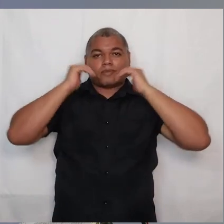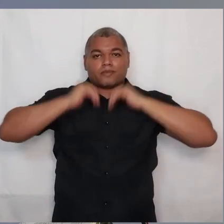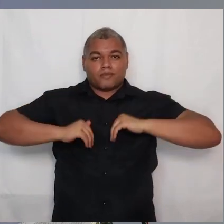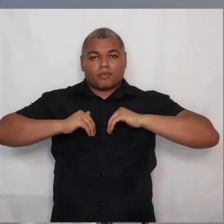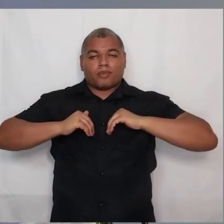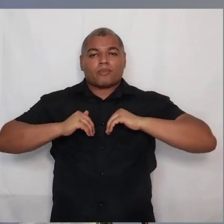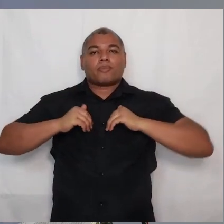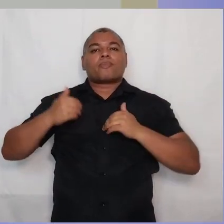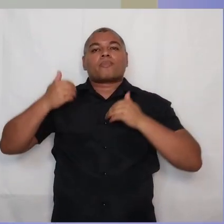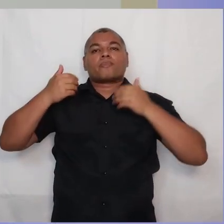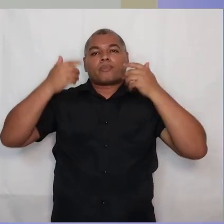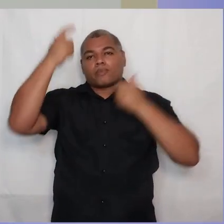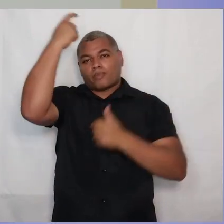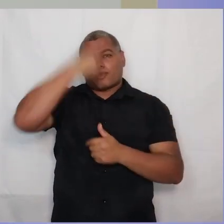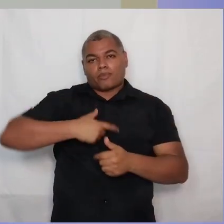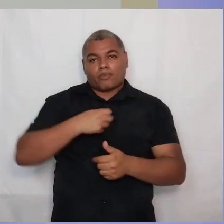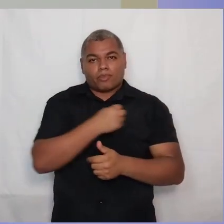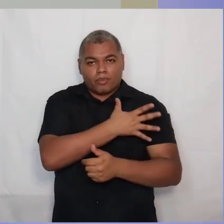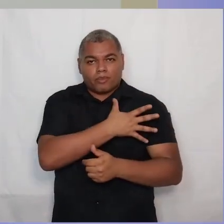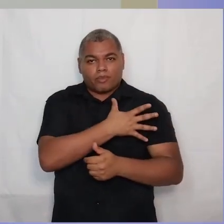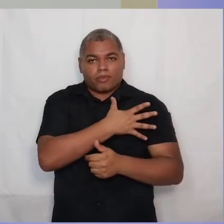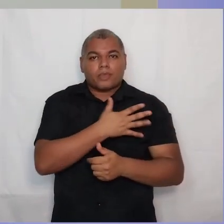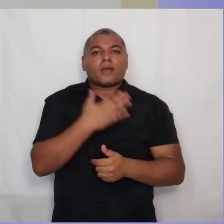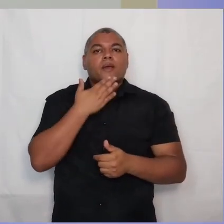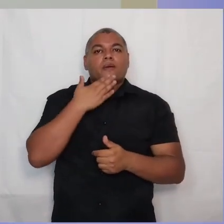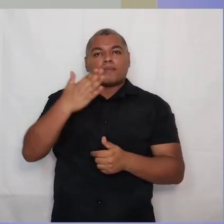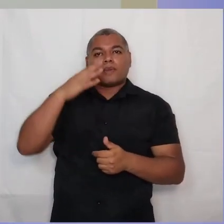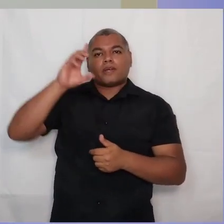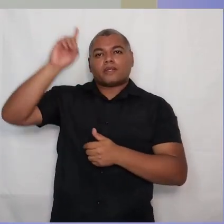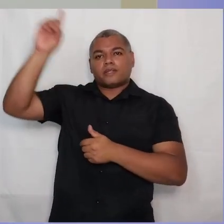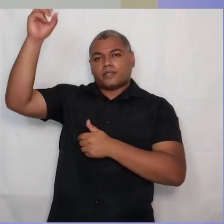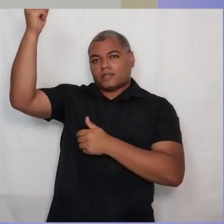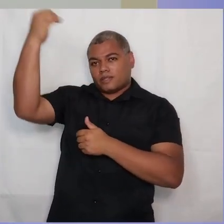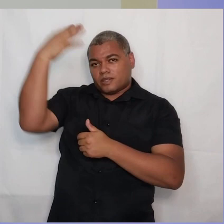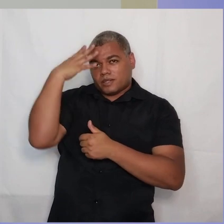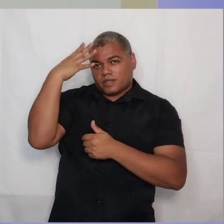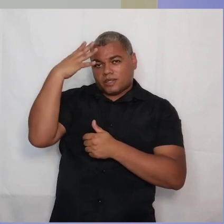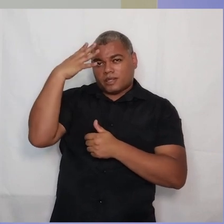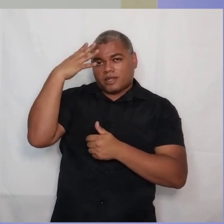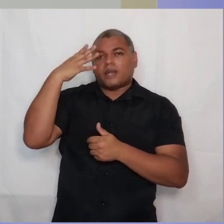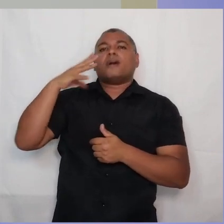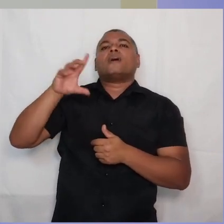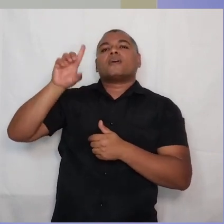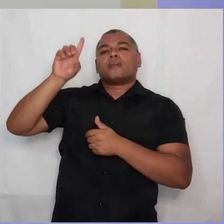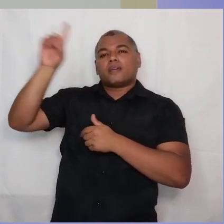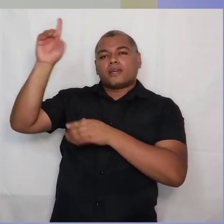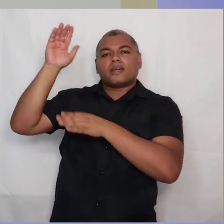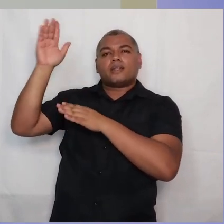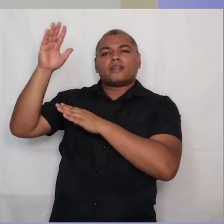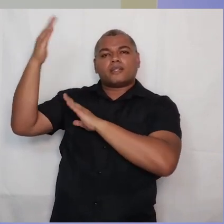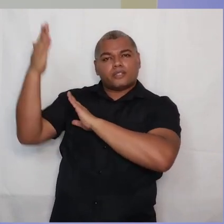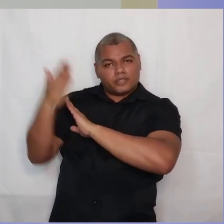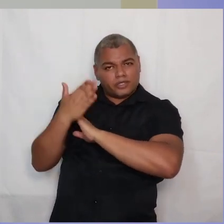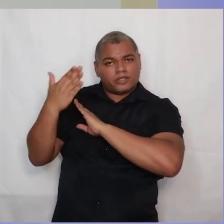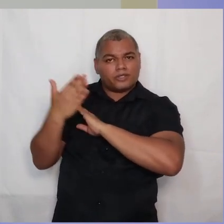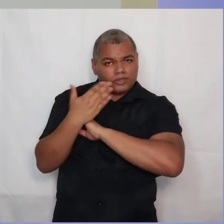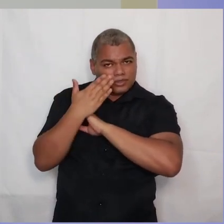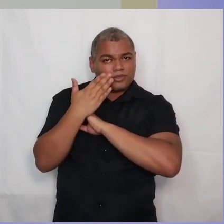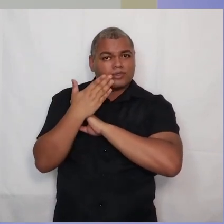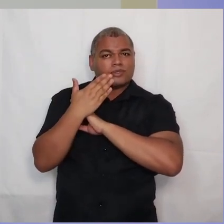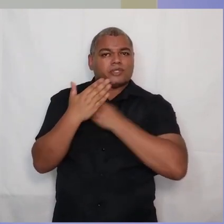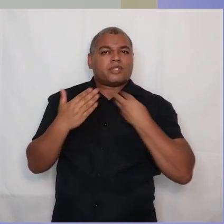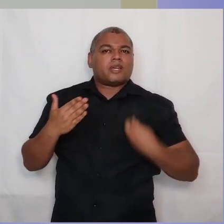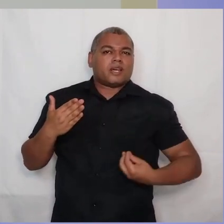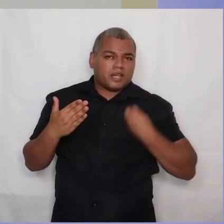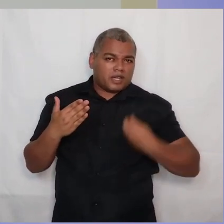e de viver. Esse é o convite para que você passe por esse processo dia a dia. Peça